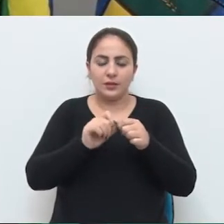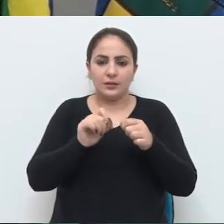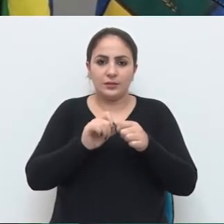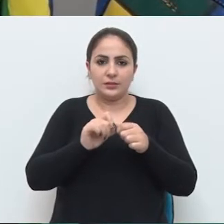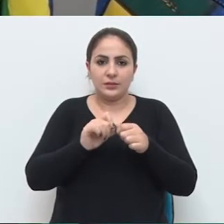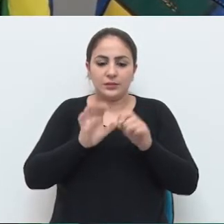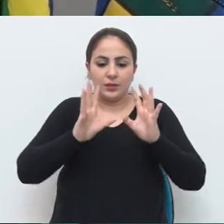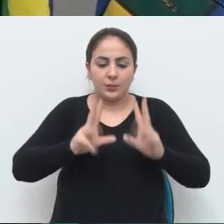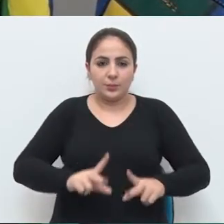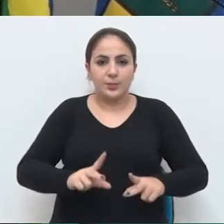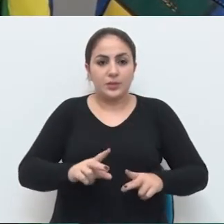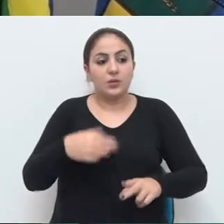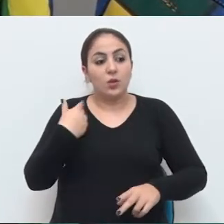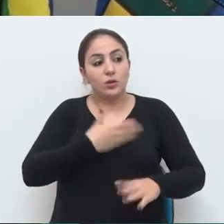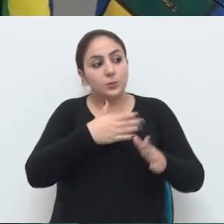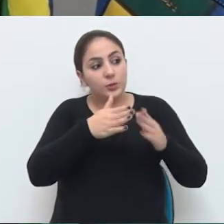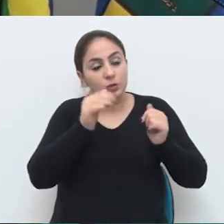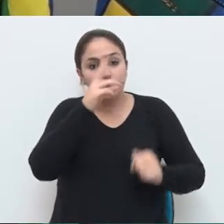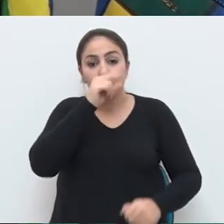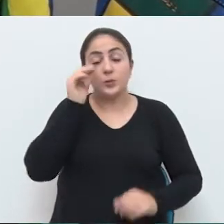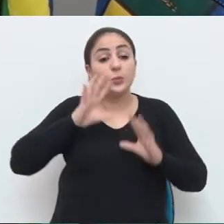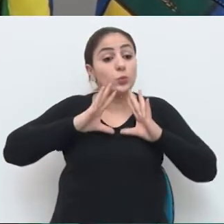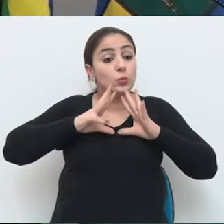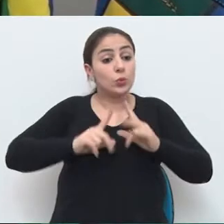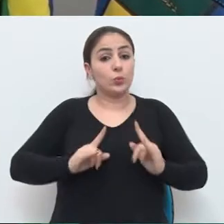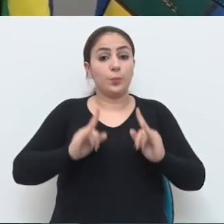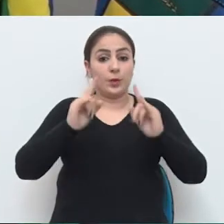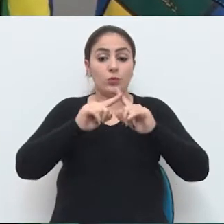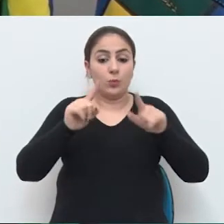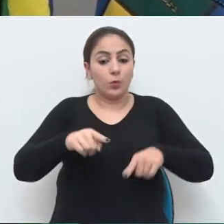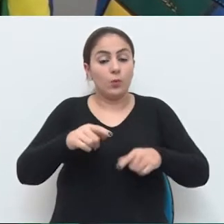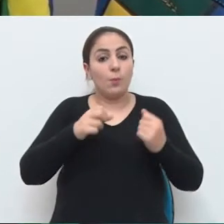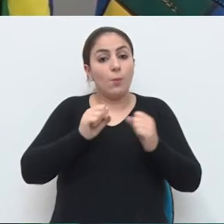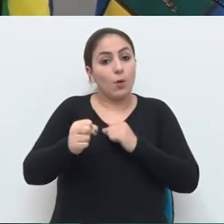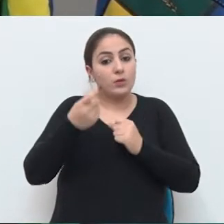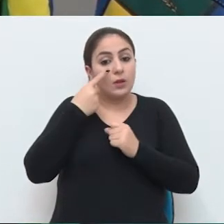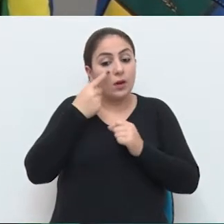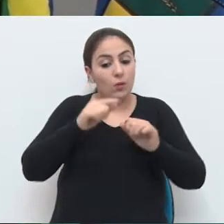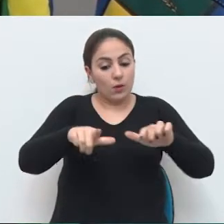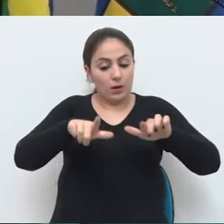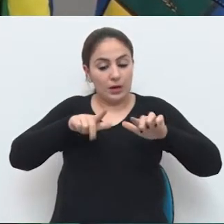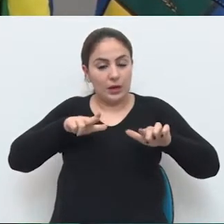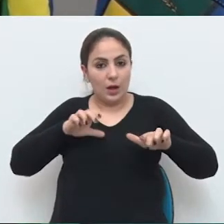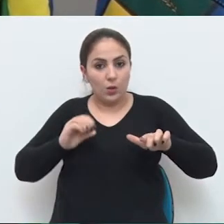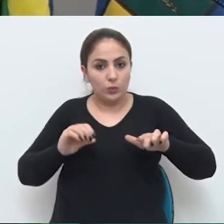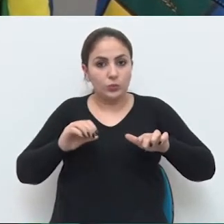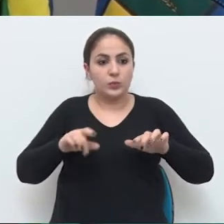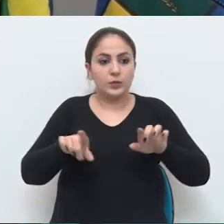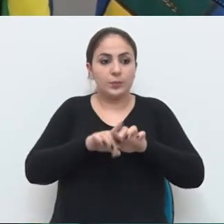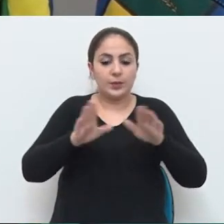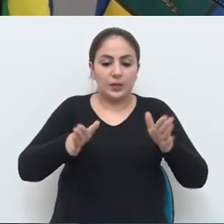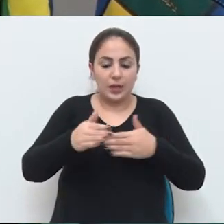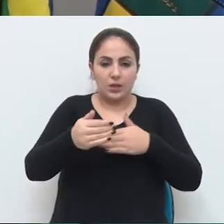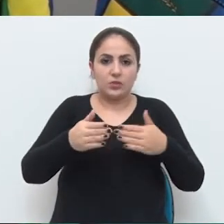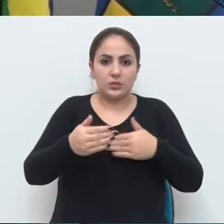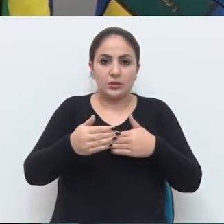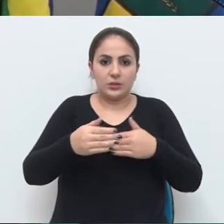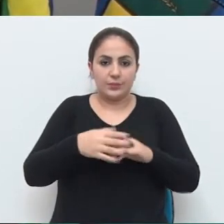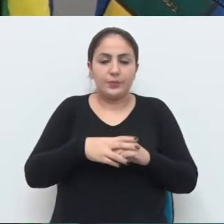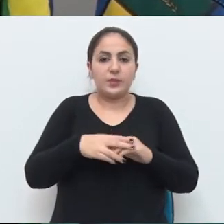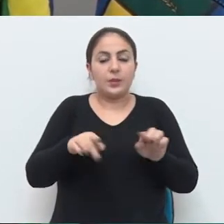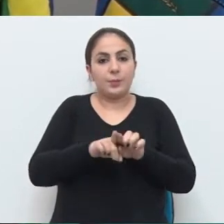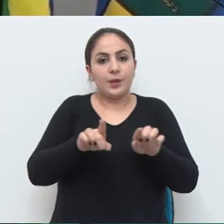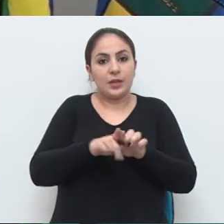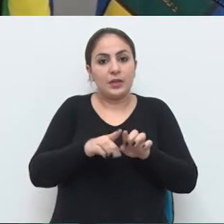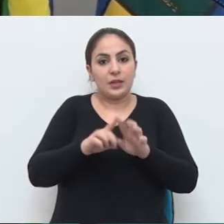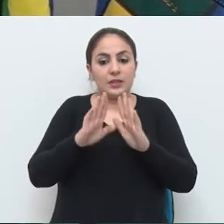higienização. Então, nós estamos pedindo que o Executivo, através de todos os prédios públicos que ele tem, possam nos apresentar aqui também o laudo dos postos artesianos, que em